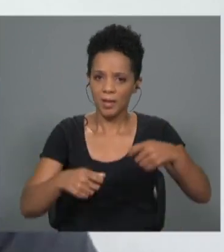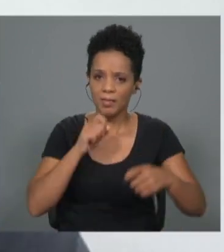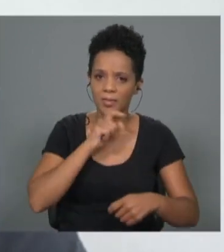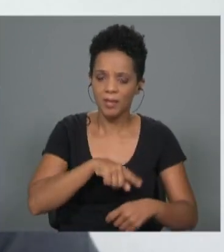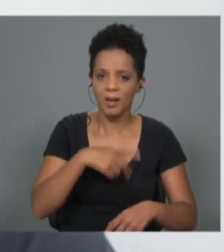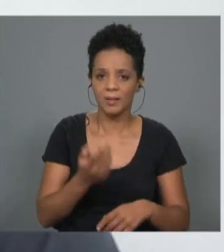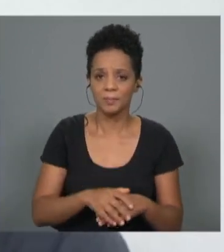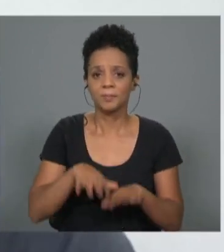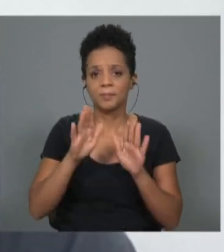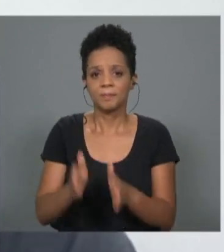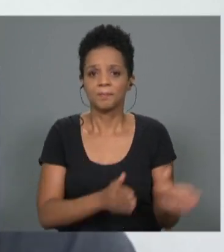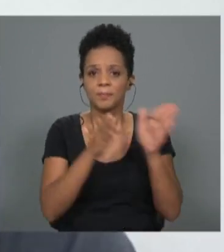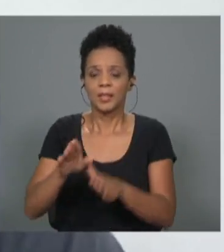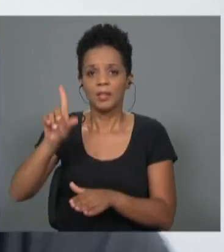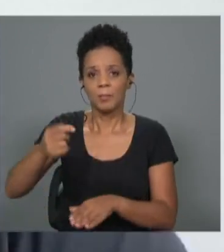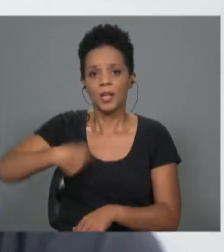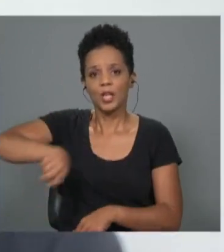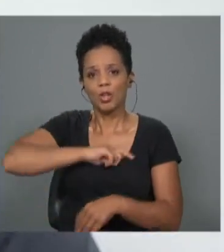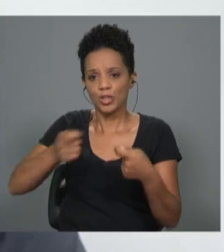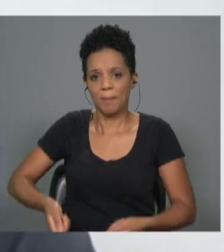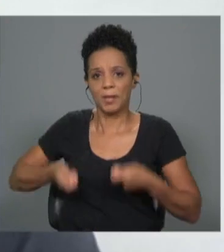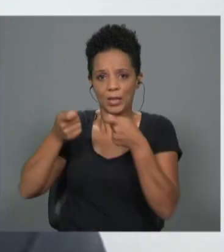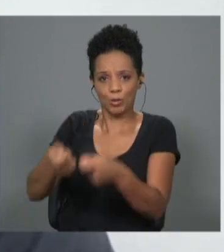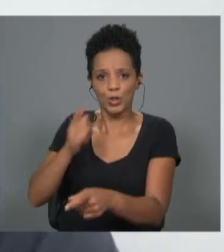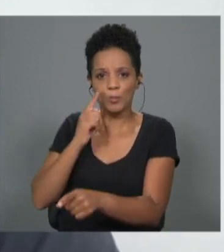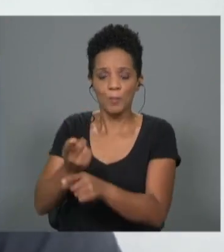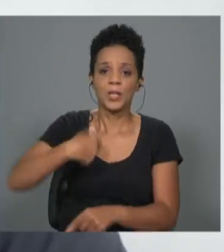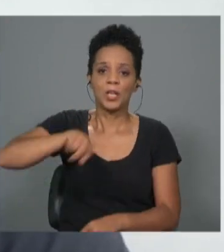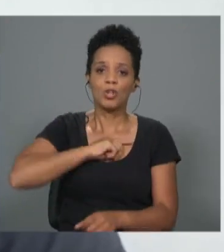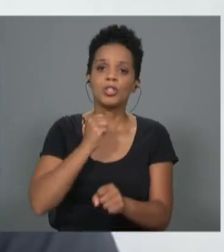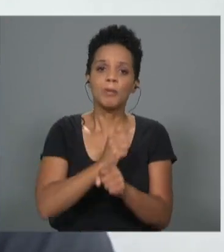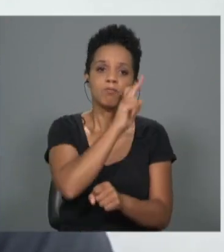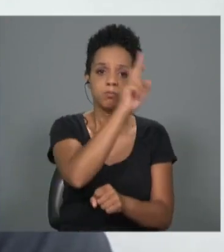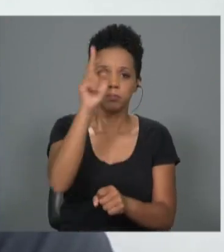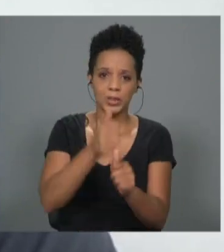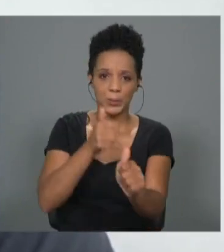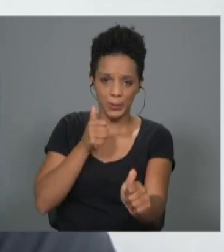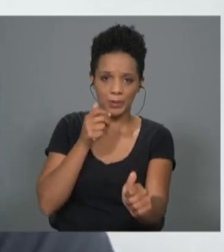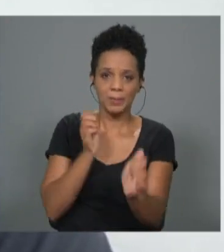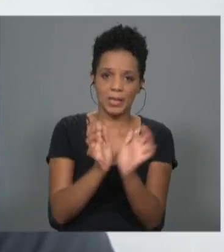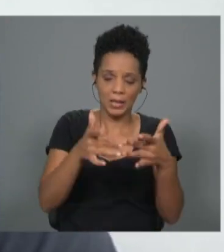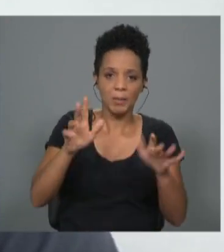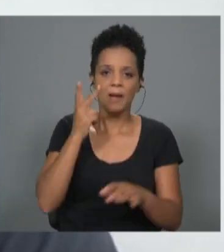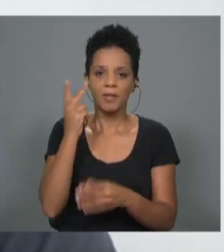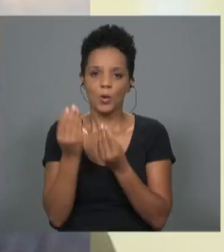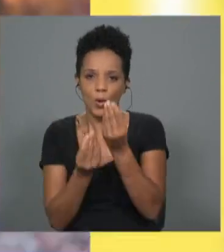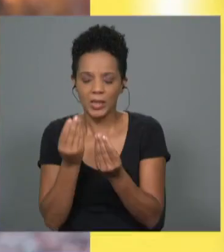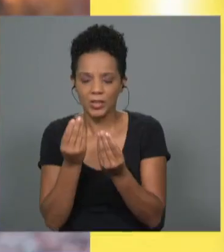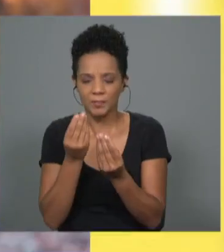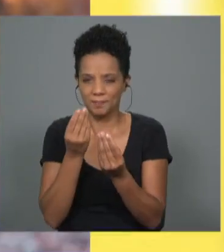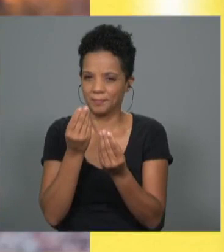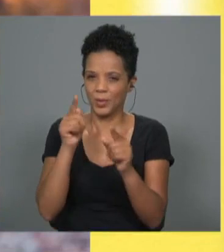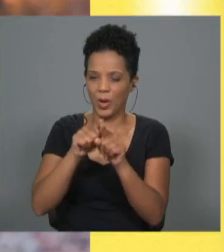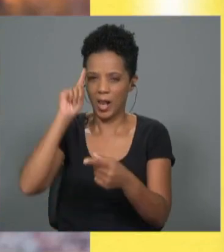Nós temos outras duas, também somos empreendedores. Nós, além de nómadas, somos empreendedores, portanto, a nossa qualidade de vida como loucos empreendedores.